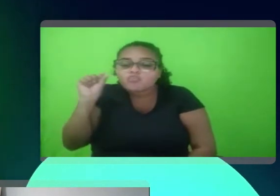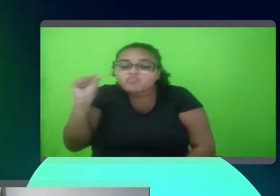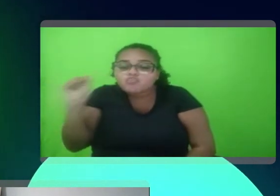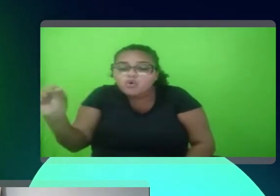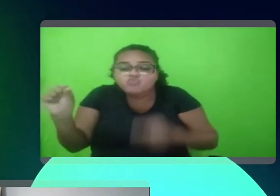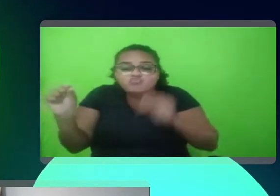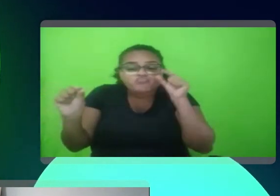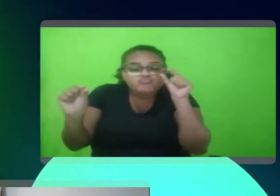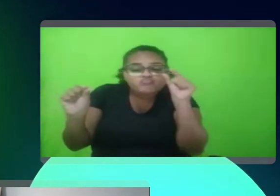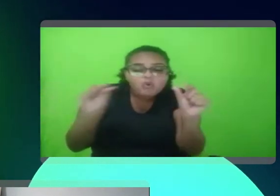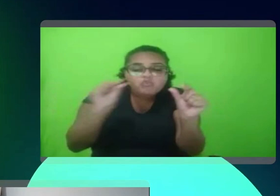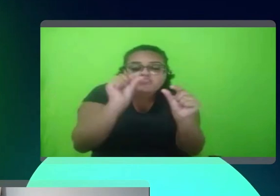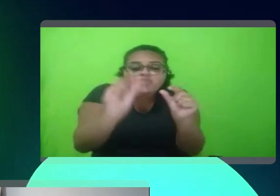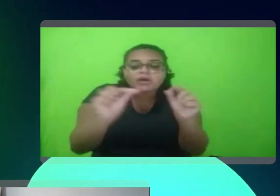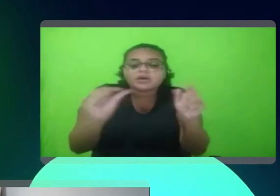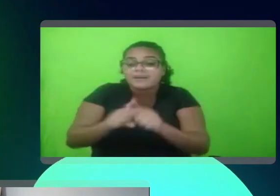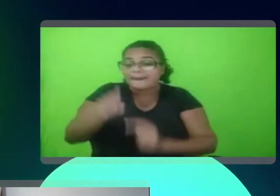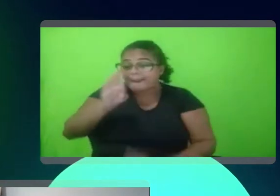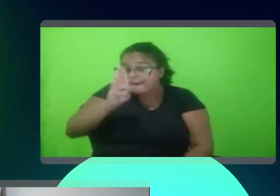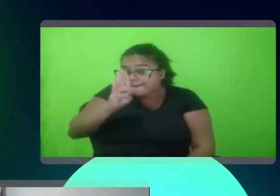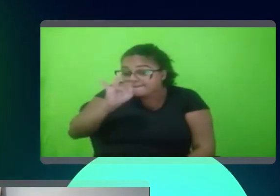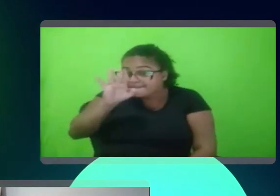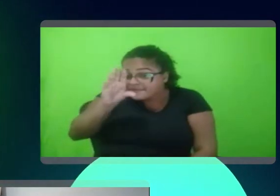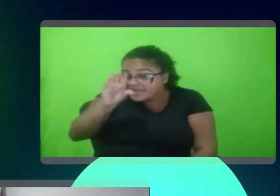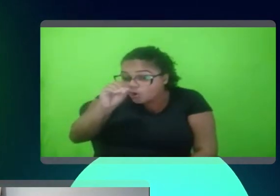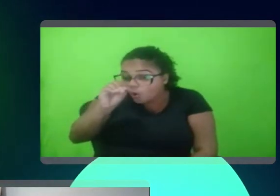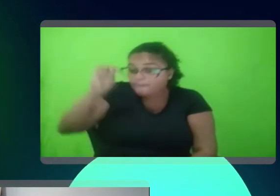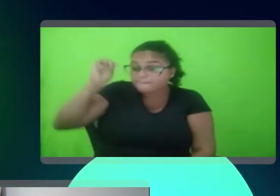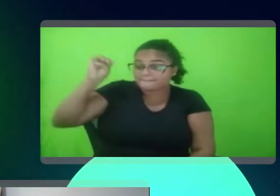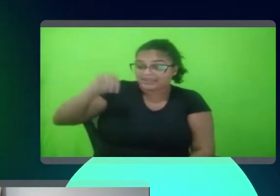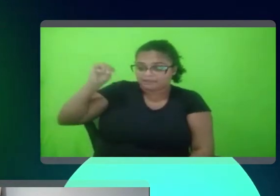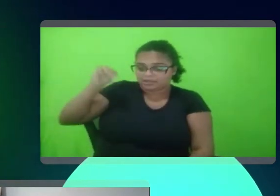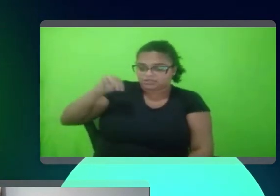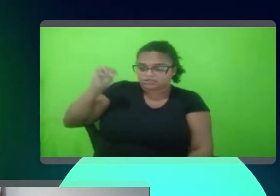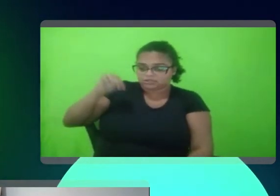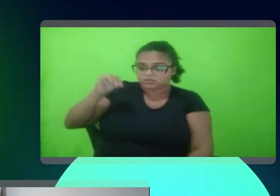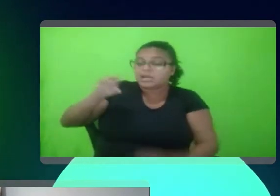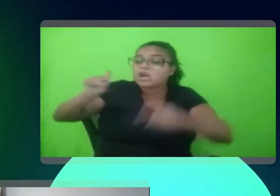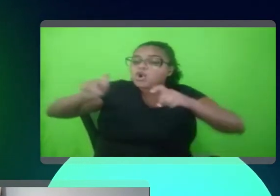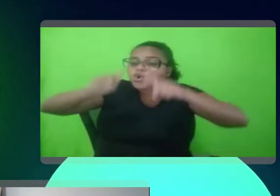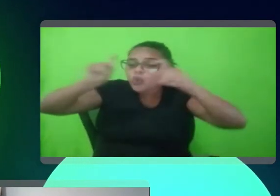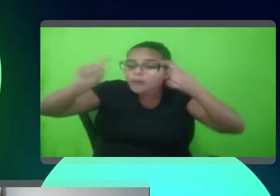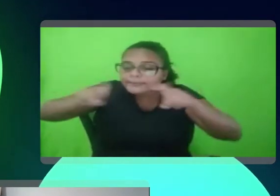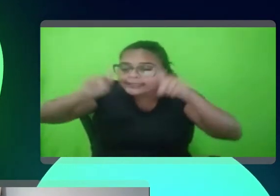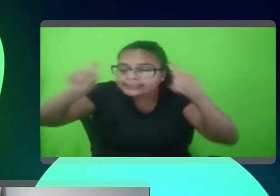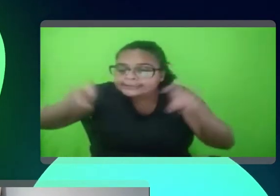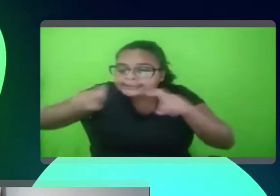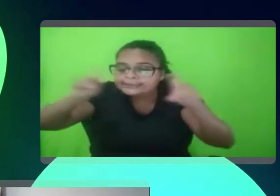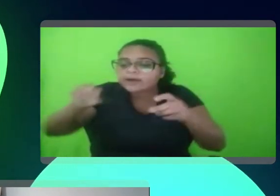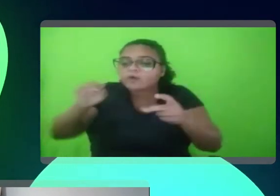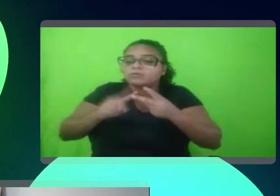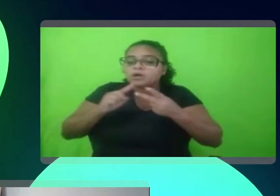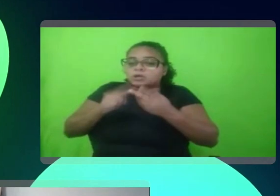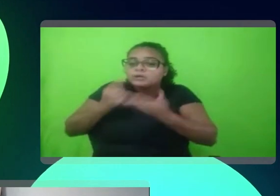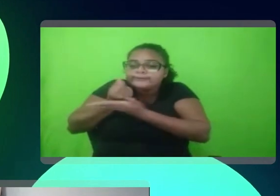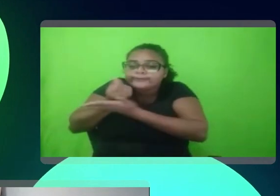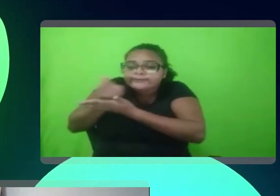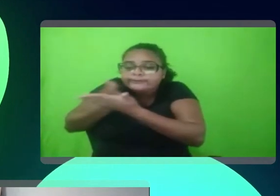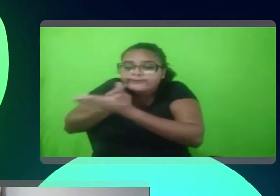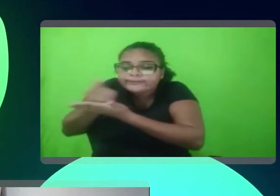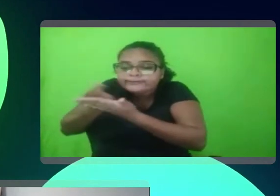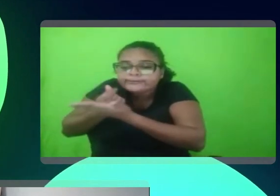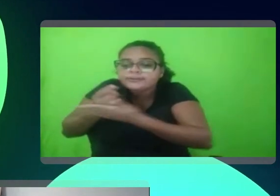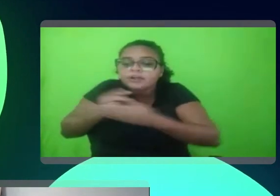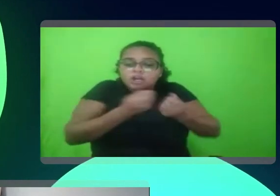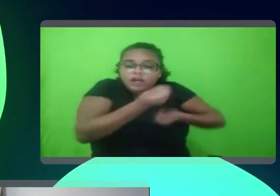tudo, tá, então eu entrei, fiz matérias de, de biomatemática, fiz matéria de computação, fiz matéria de finanças, fiz